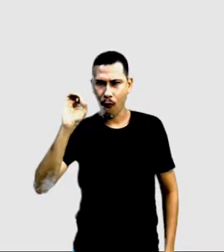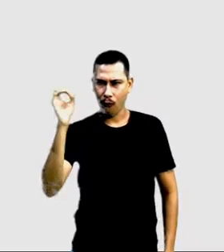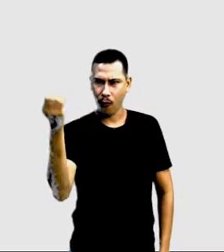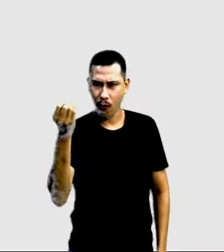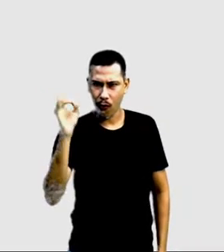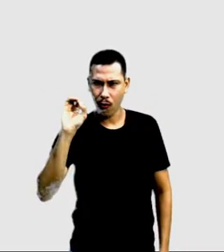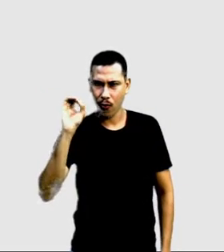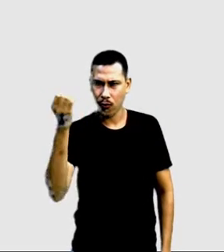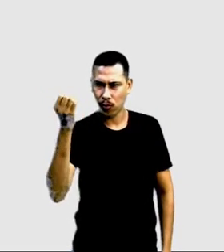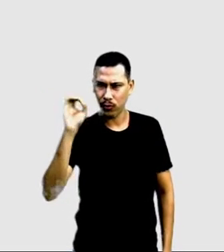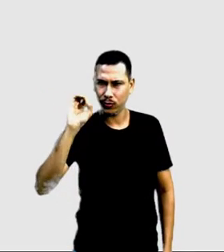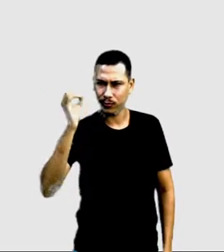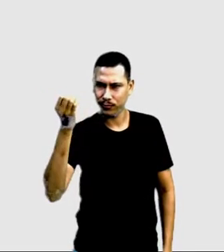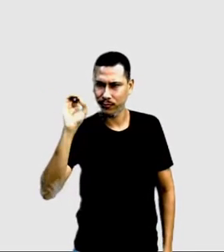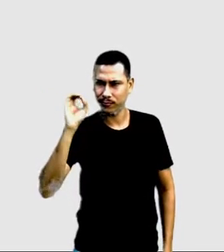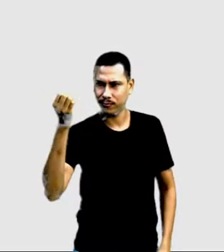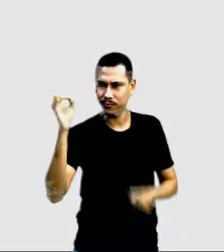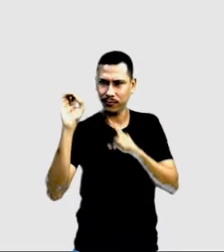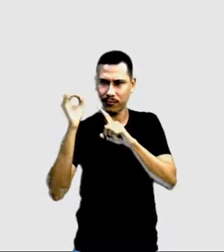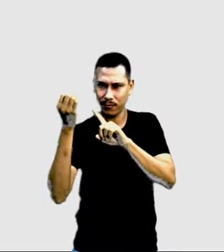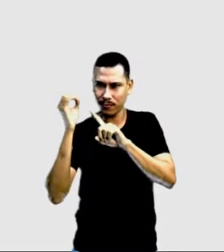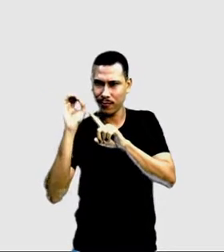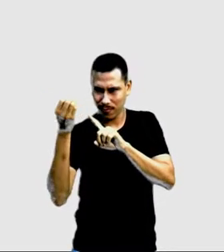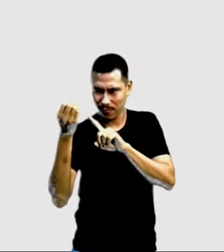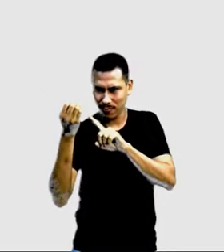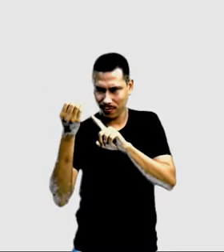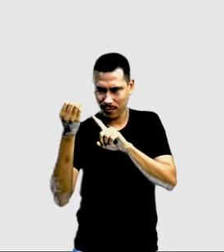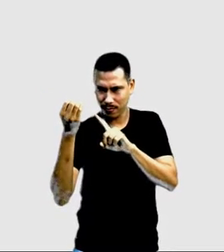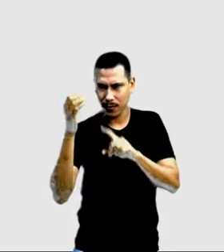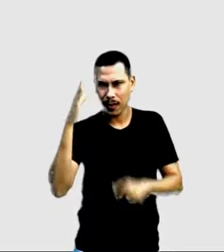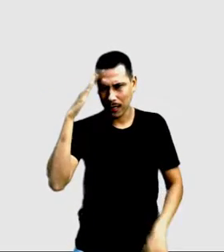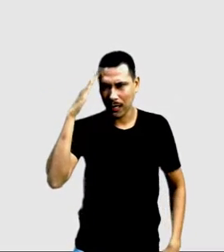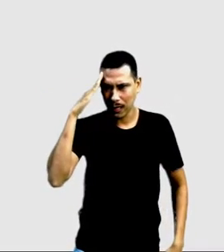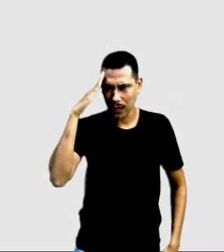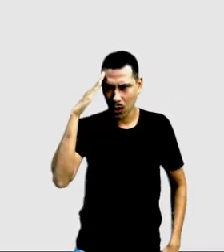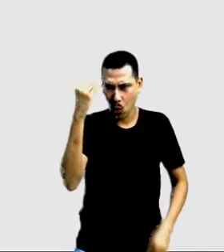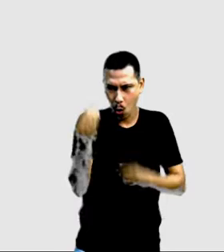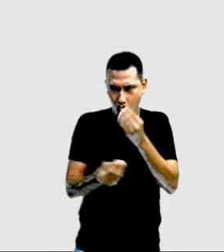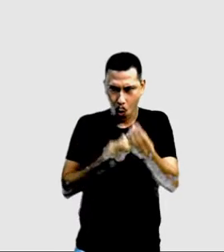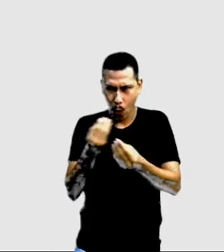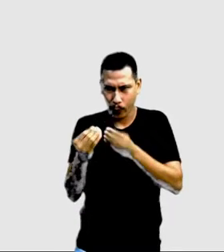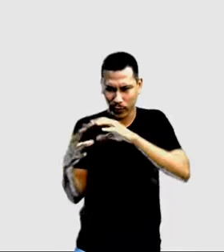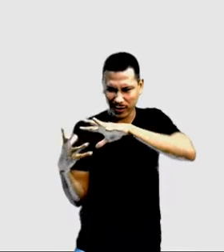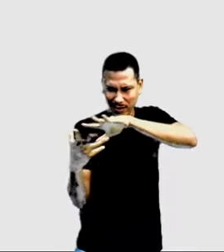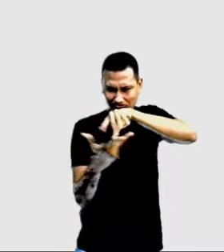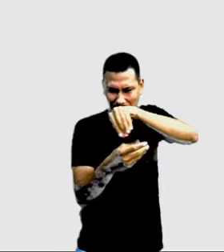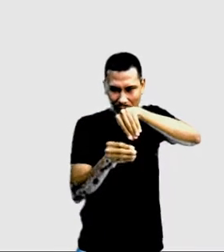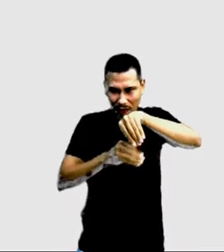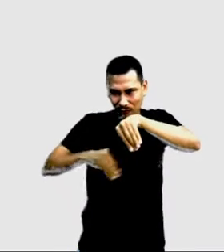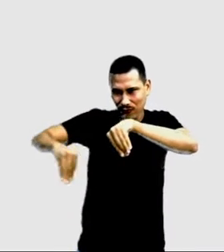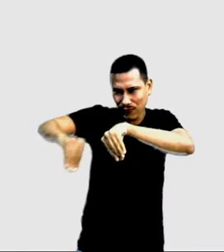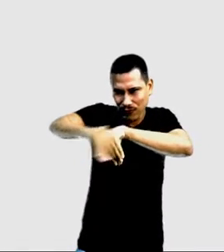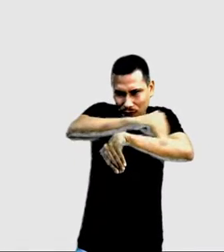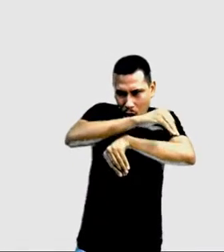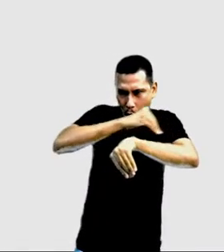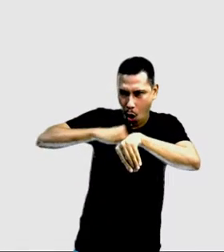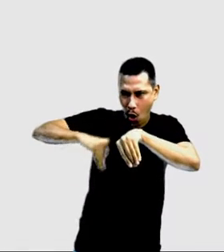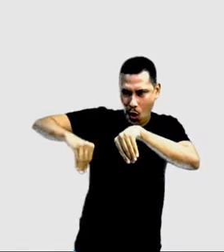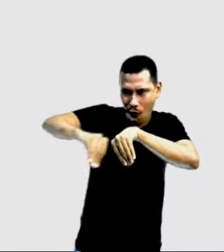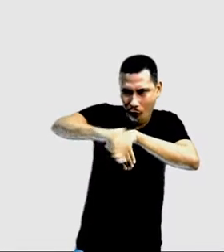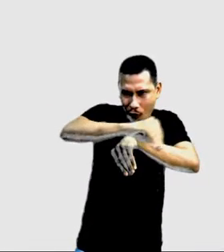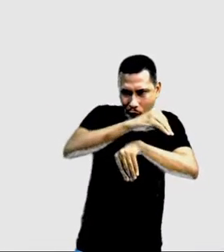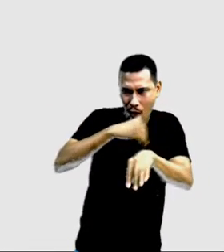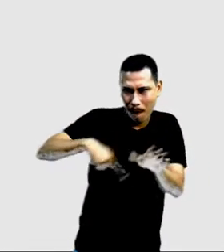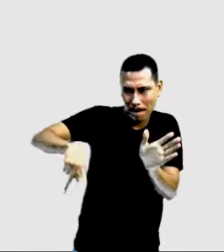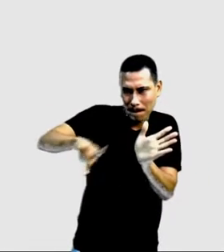estivesse rodando em voltas de si mesma. O tempo